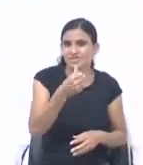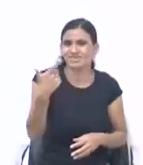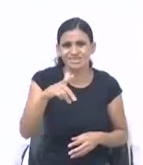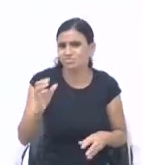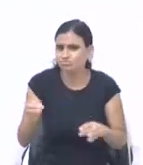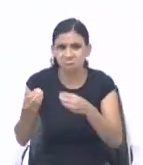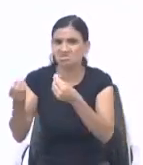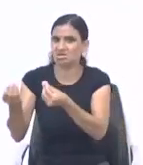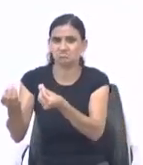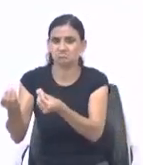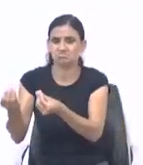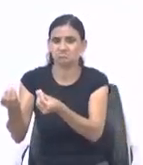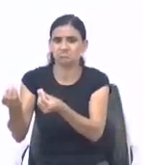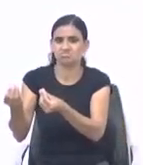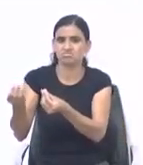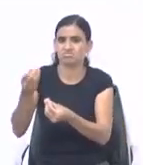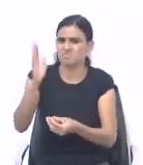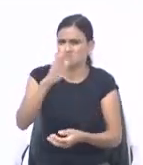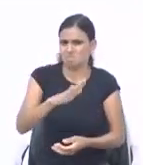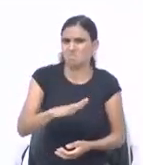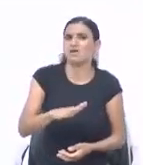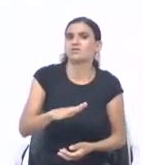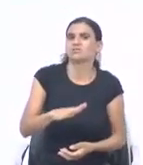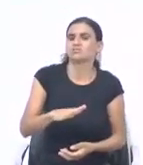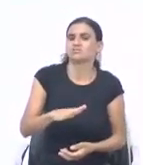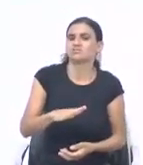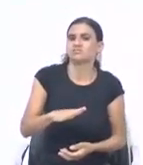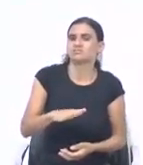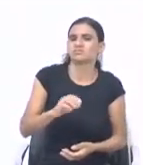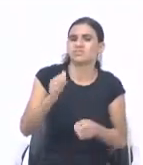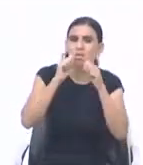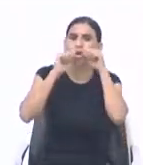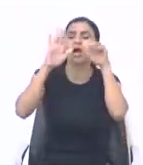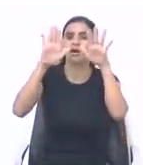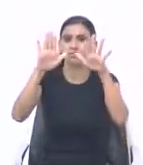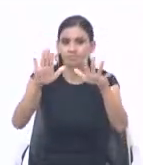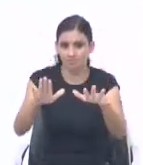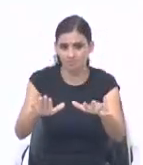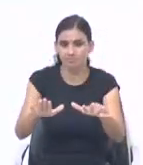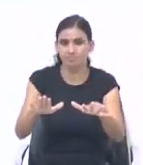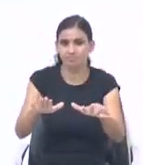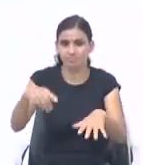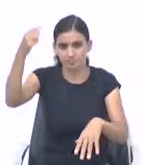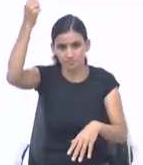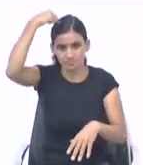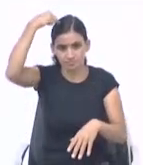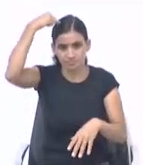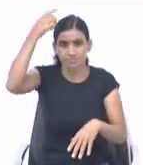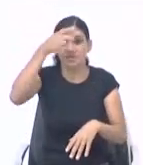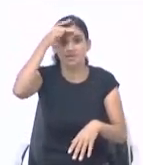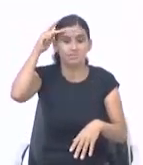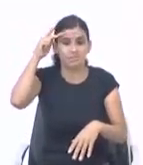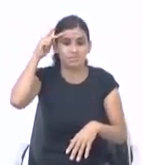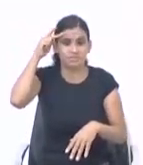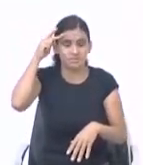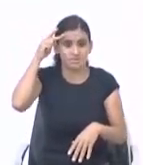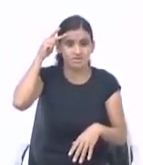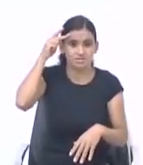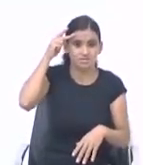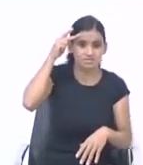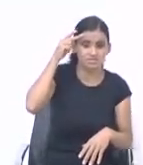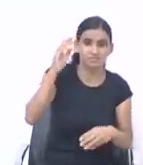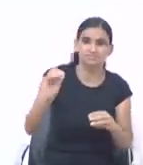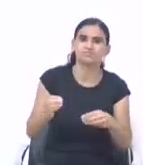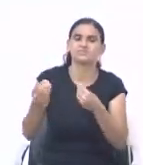o povo o amaldiçoa, mas a benção haverá sobre a cabeça do vendedor. Você